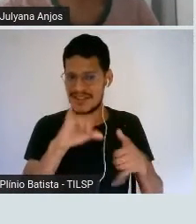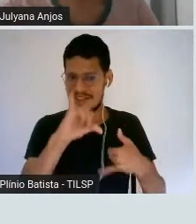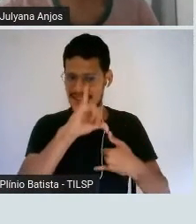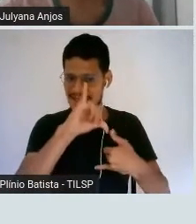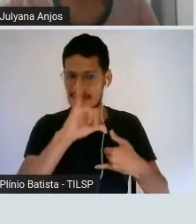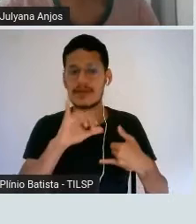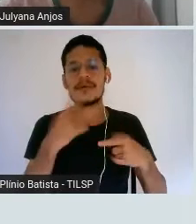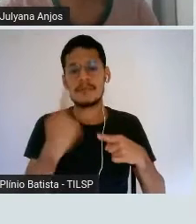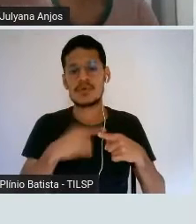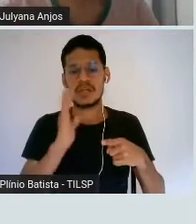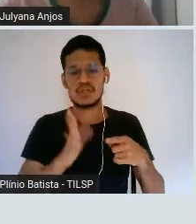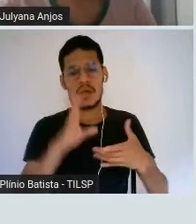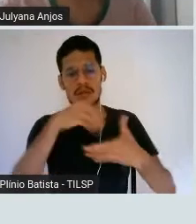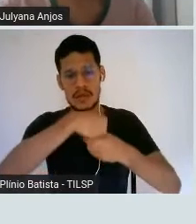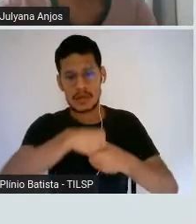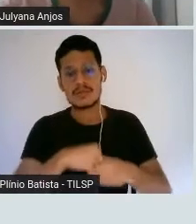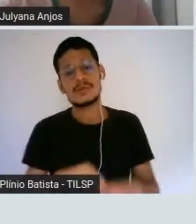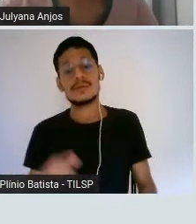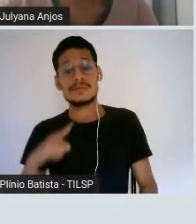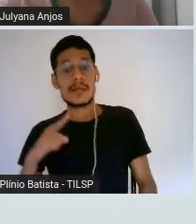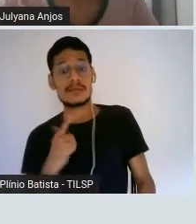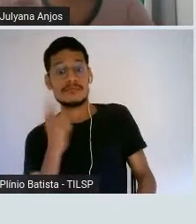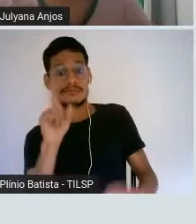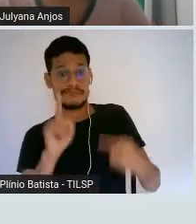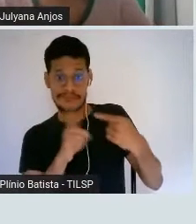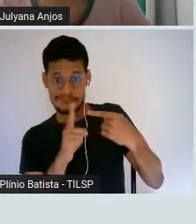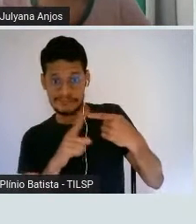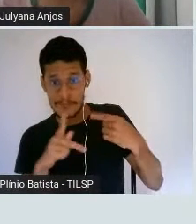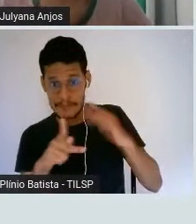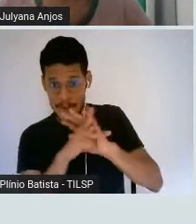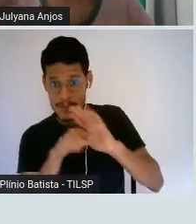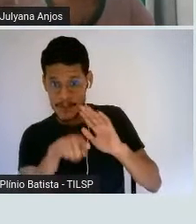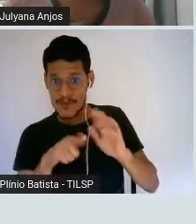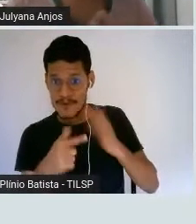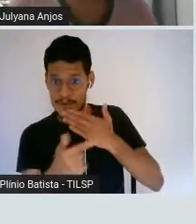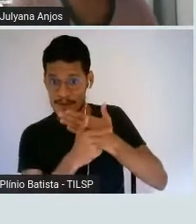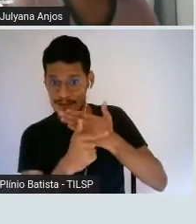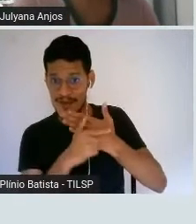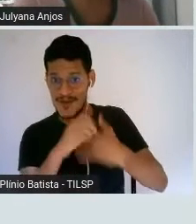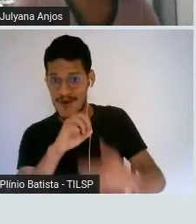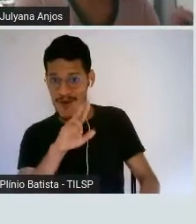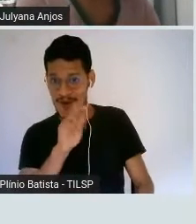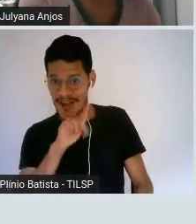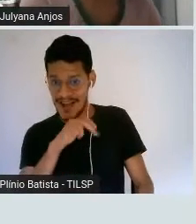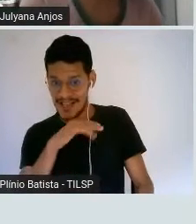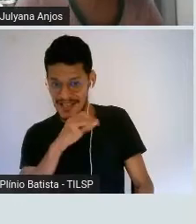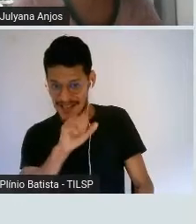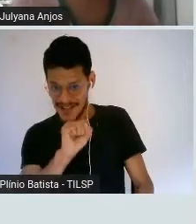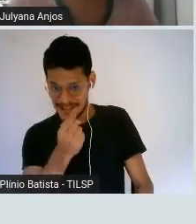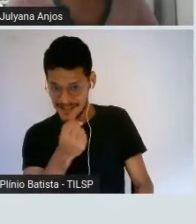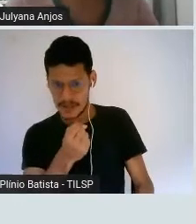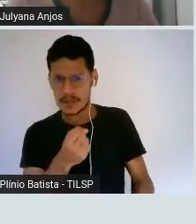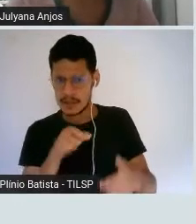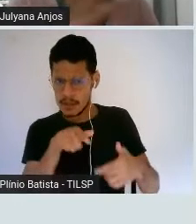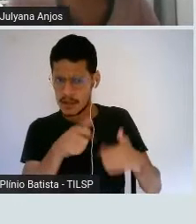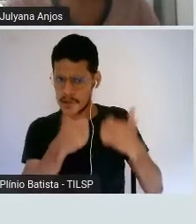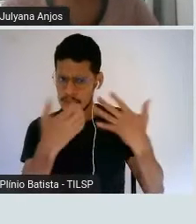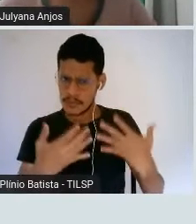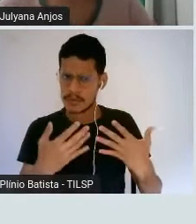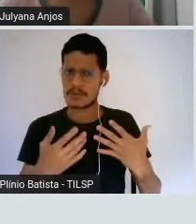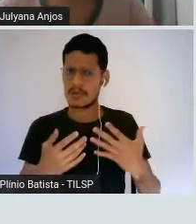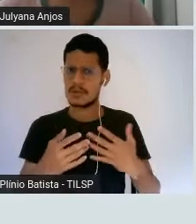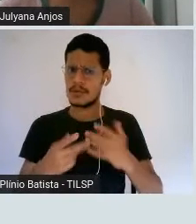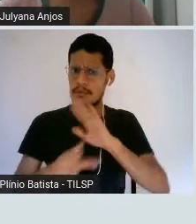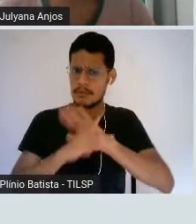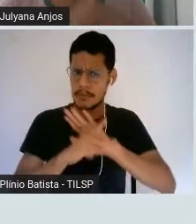cabocílicos, este álcool e cetona, são funções orgânicas. E são essas funções orgânicas que definem justamente qual é a minha substância, qual é a